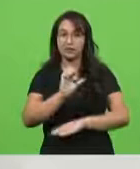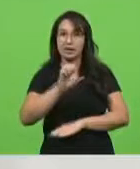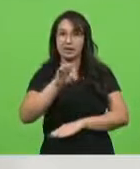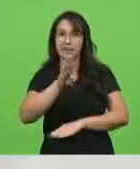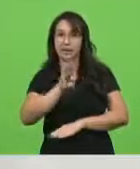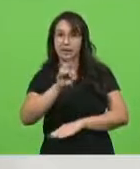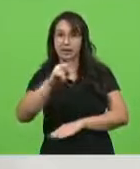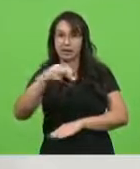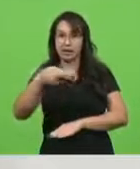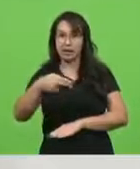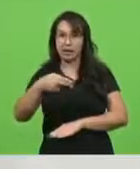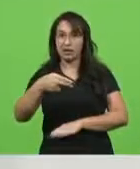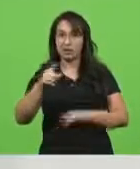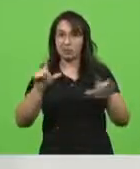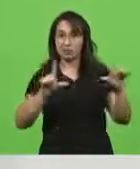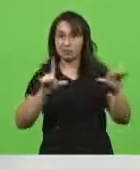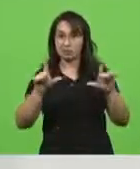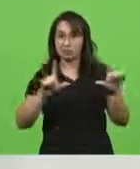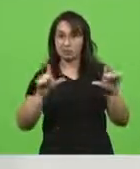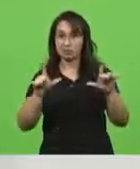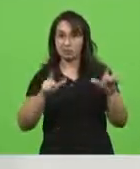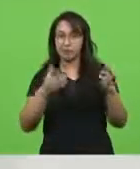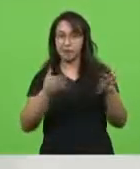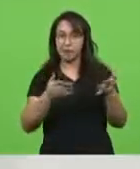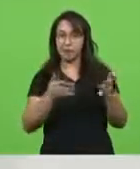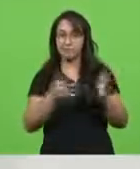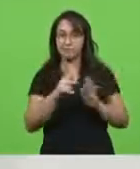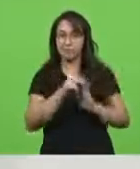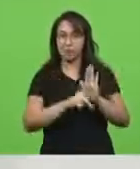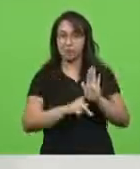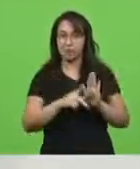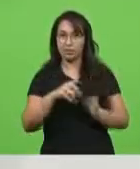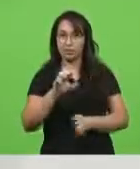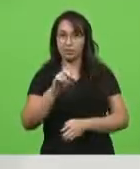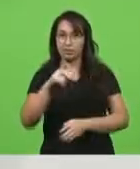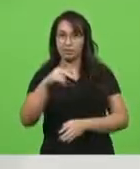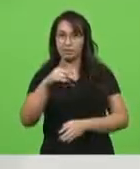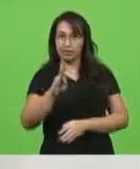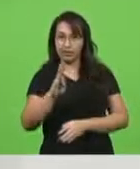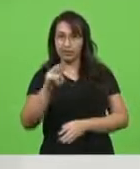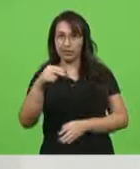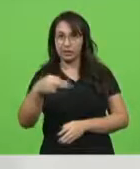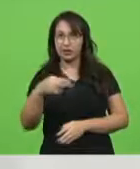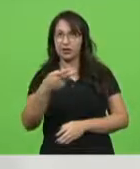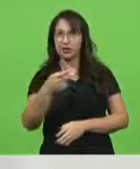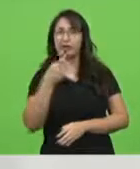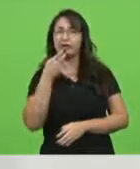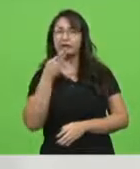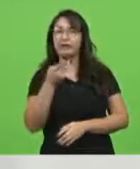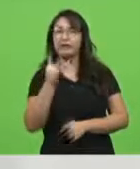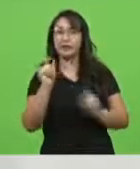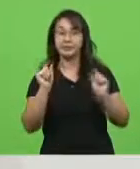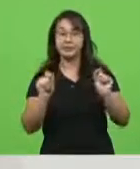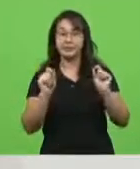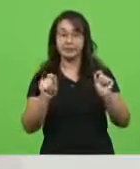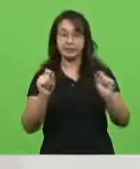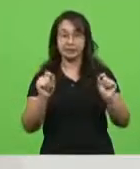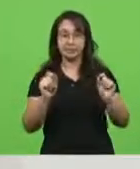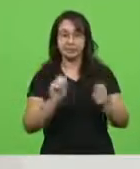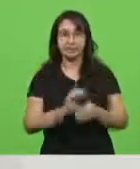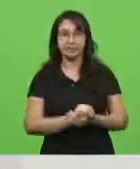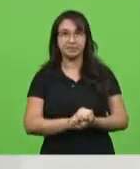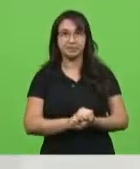E no programa da CBN, senhor presidente, o Paulo Eli diz o seguinte, Santa